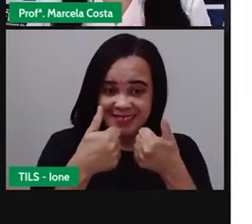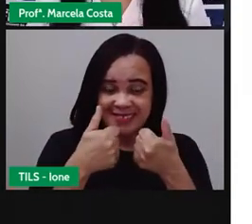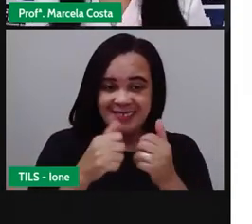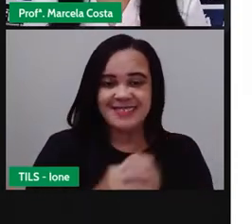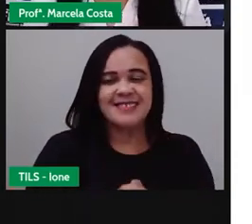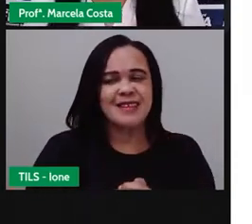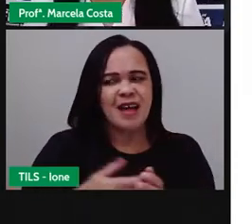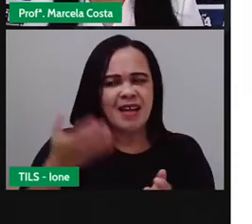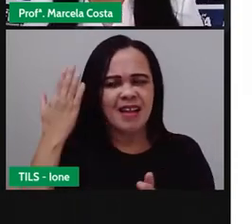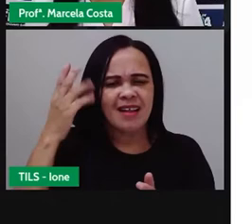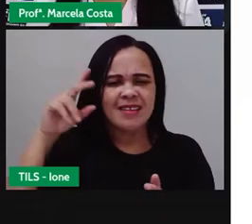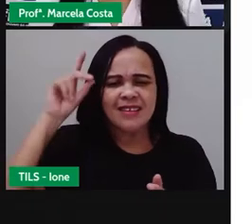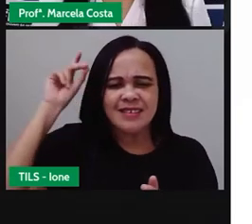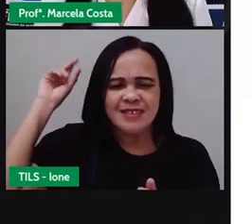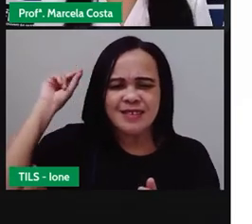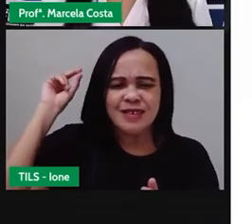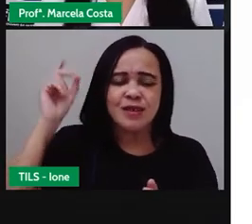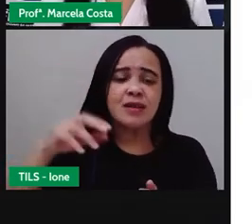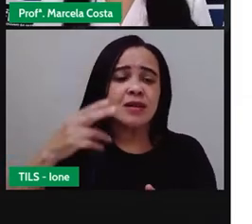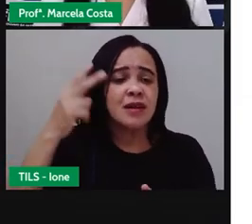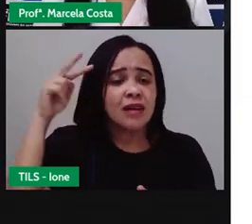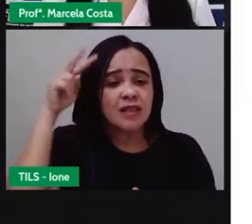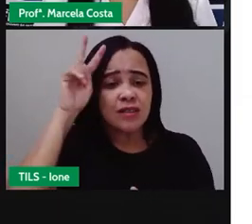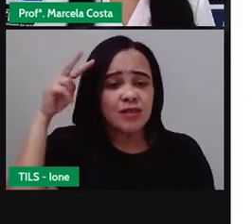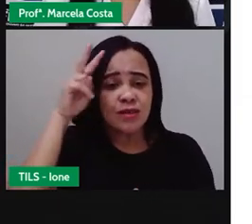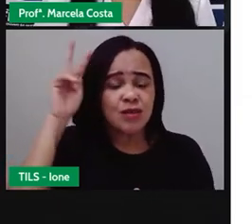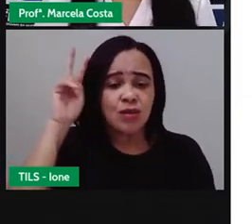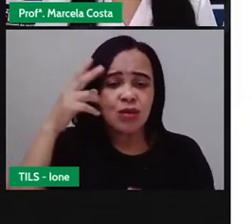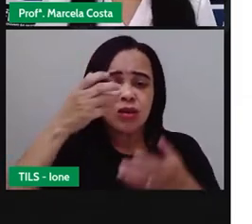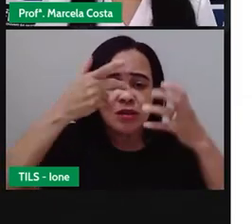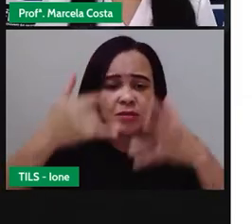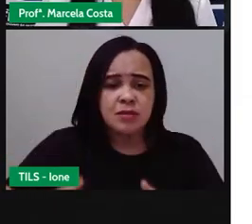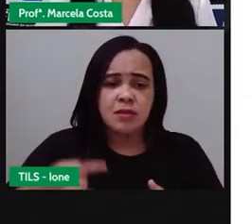lá na história, dizia que a menina tinha olhos comuns.